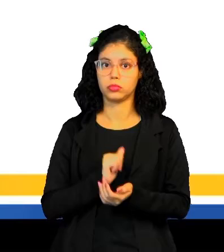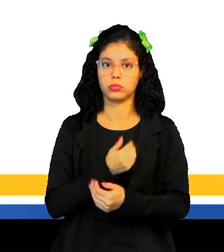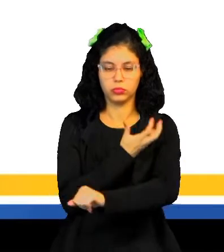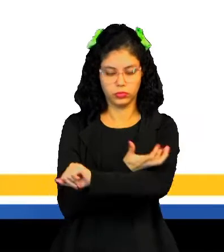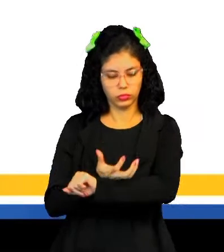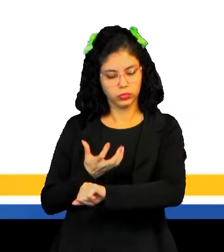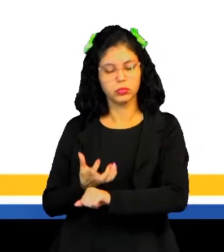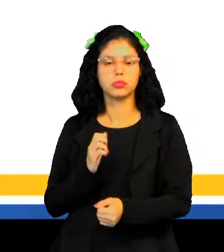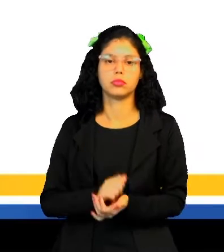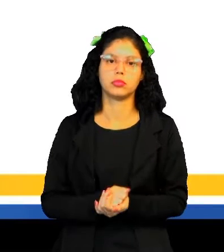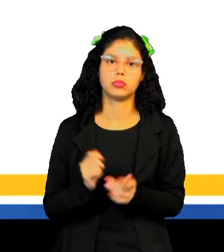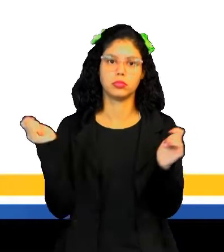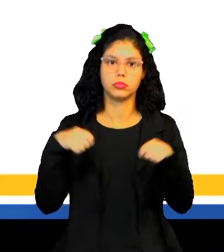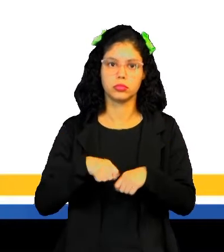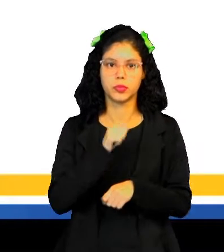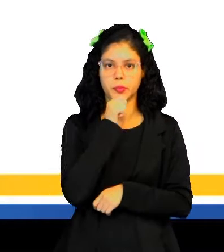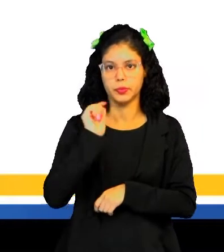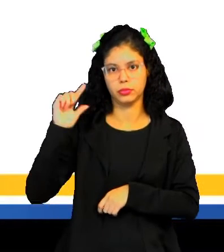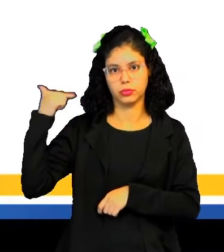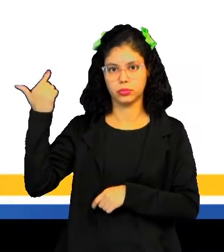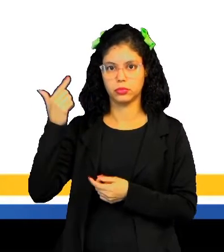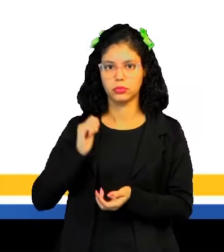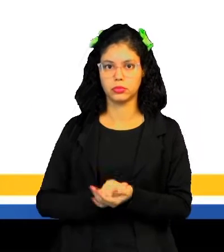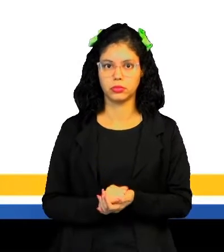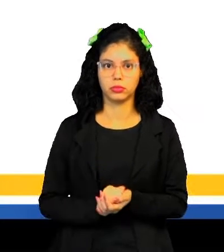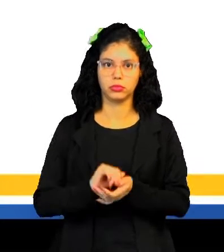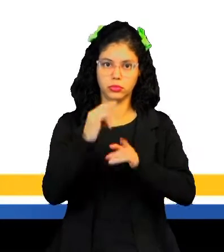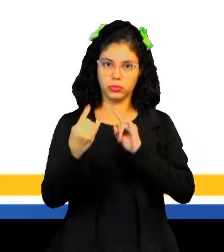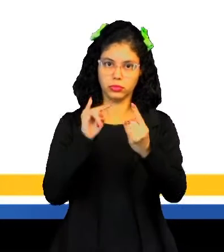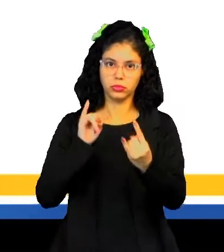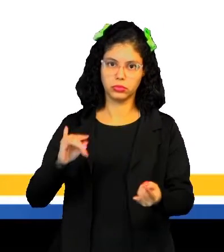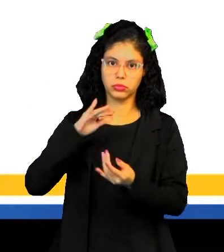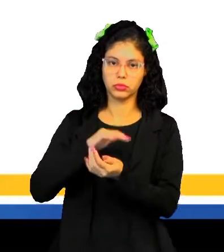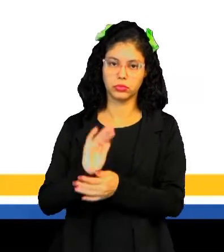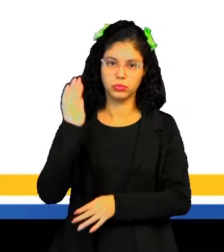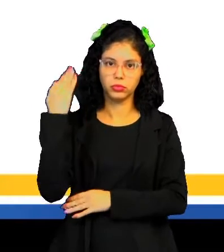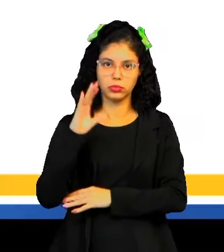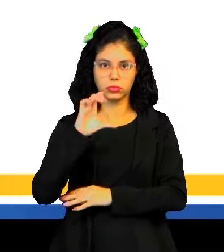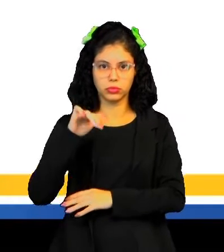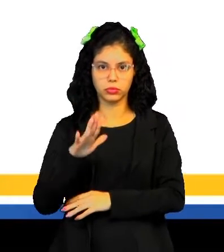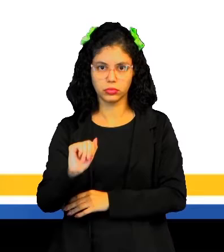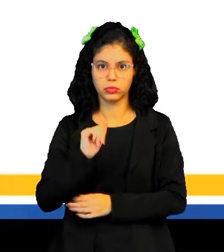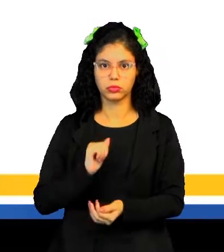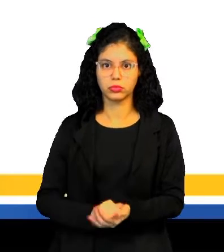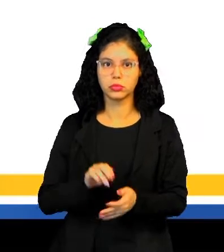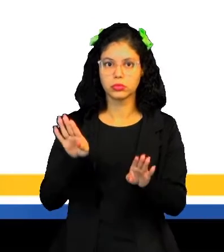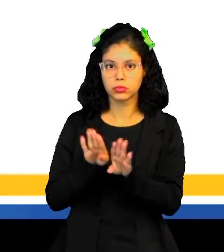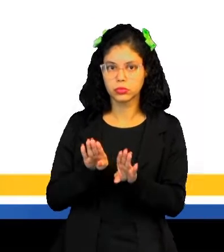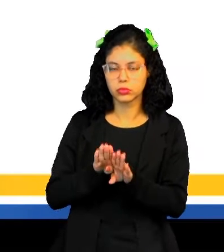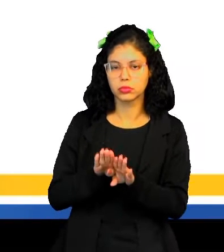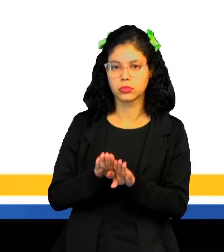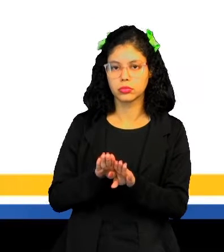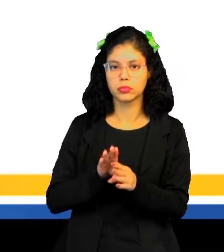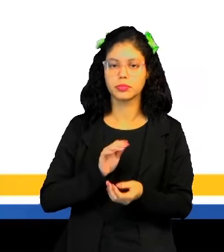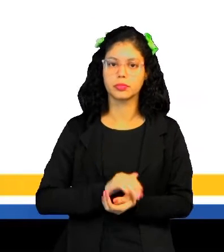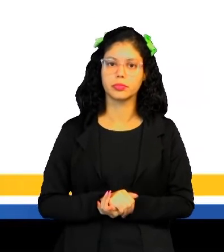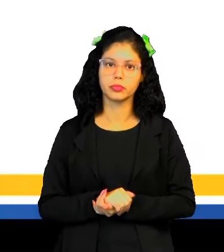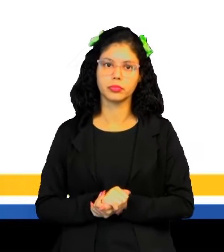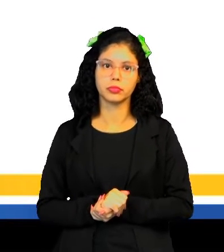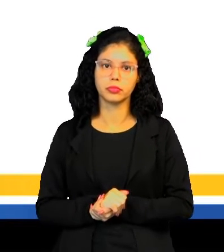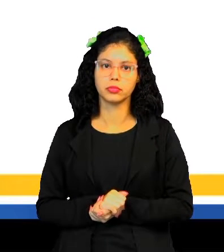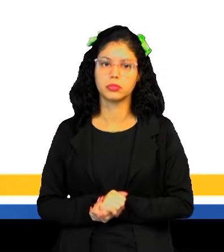plantio, né? Em suas possessões lá, né? Na ilha da Madeira, né? De Cabo Verde e São Tomé e Príncipe.